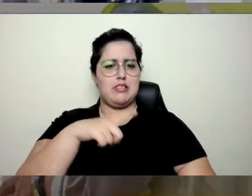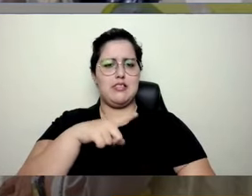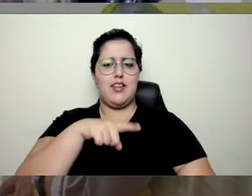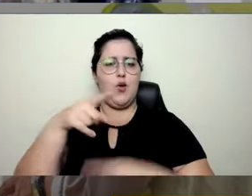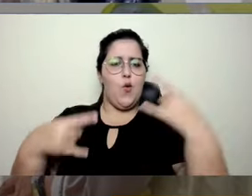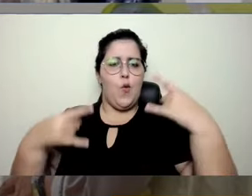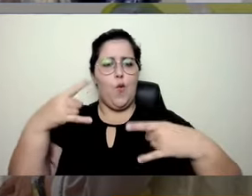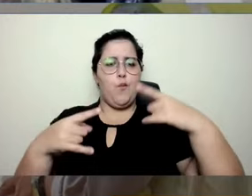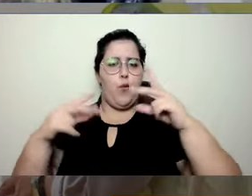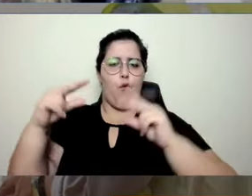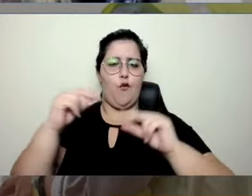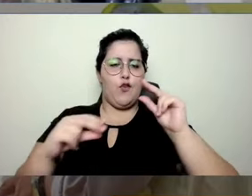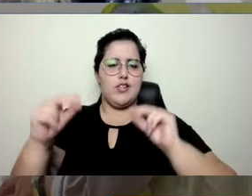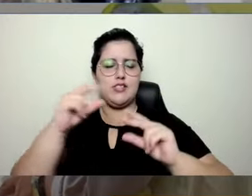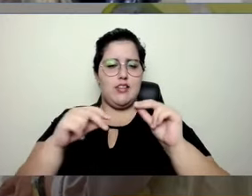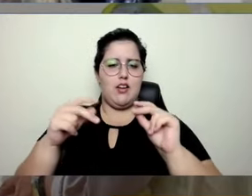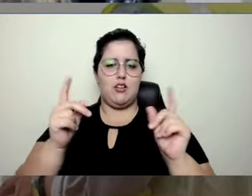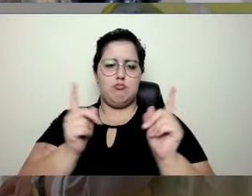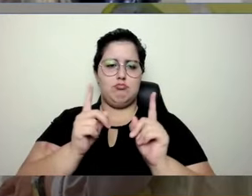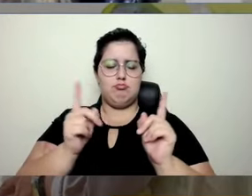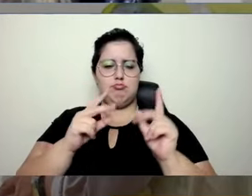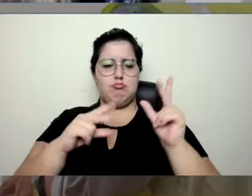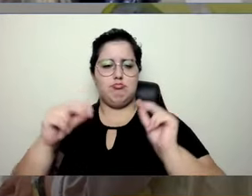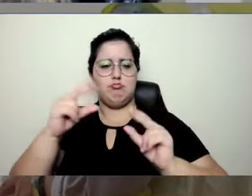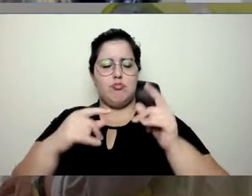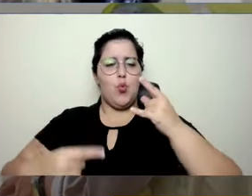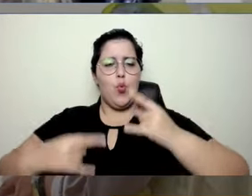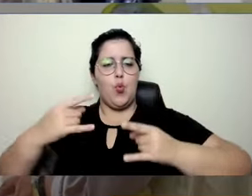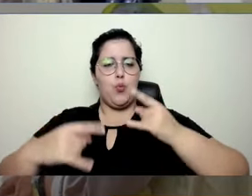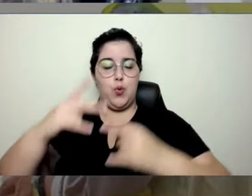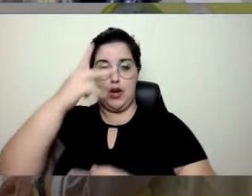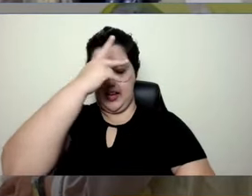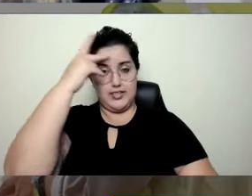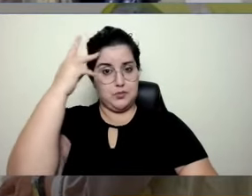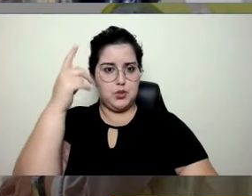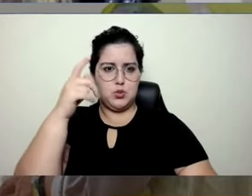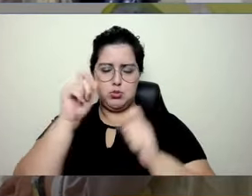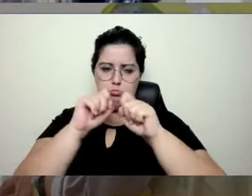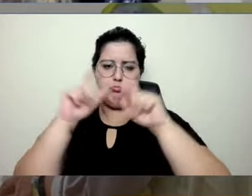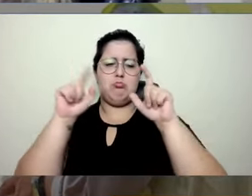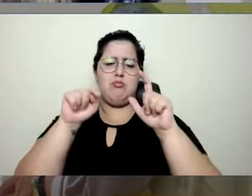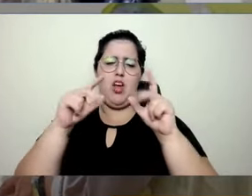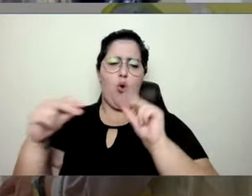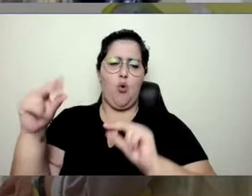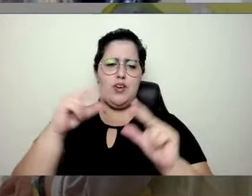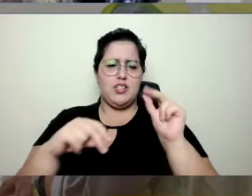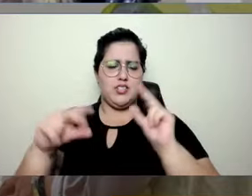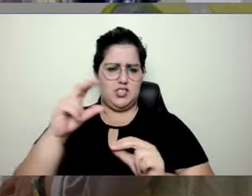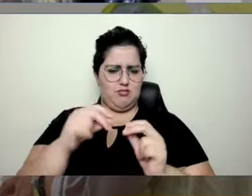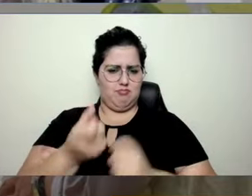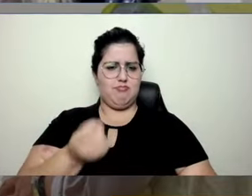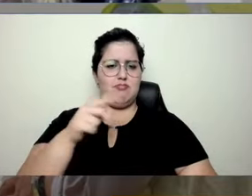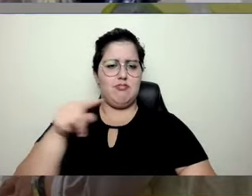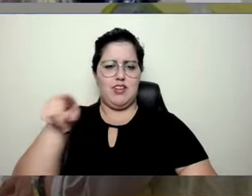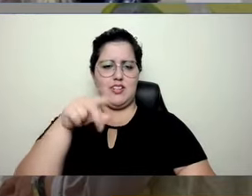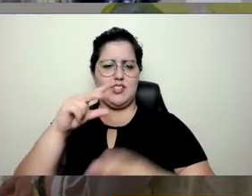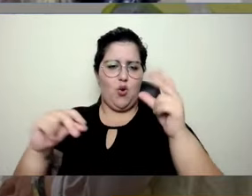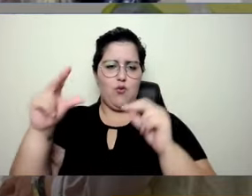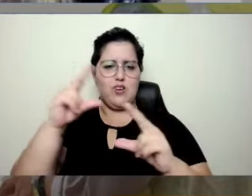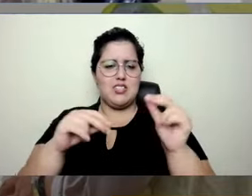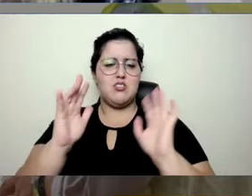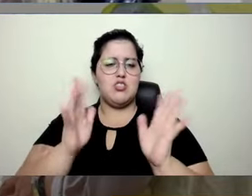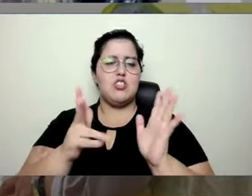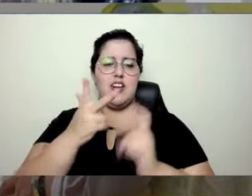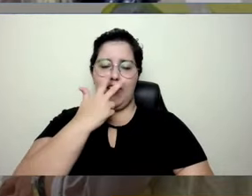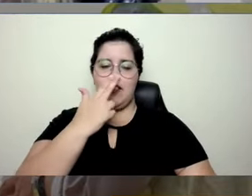a criar um diálogo entre elas que o pessoal começou a decifrar o que elas estavam falando e elas estavam falando já em